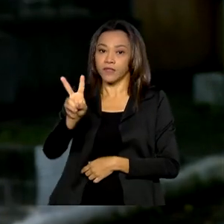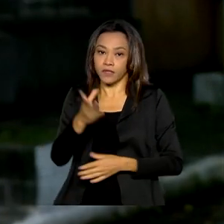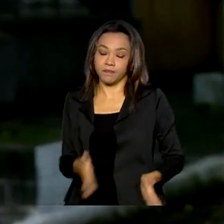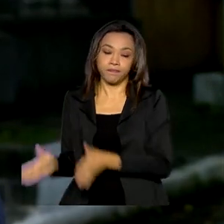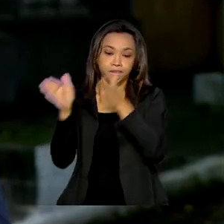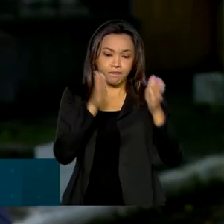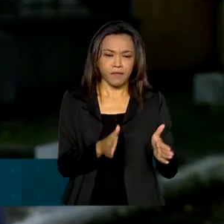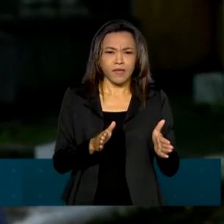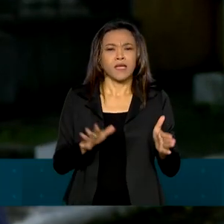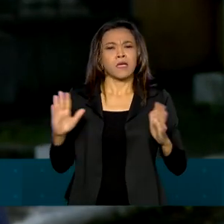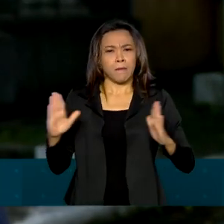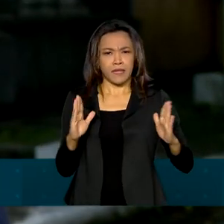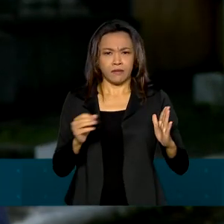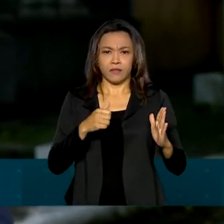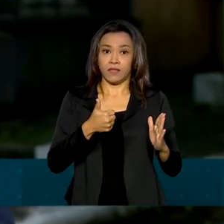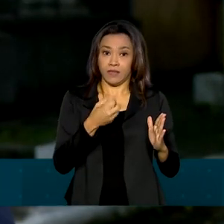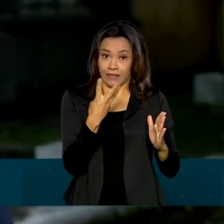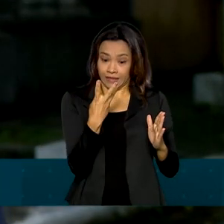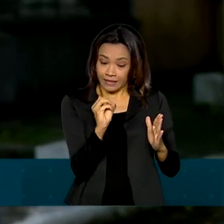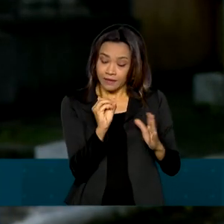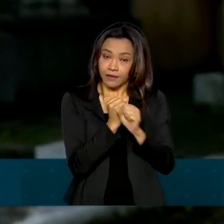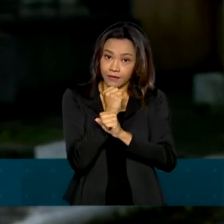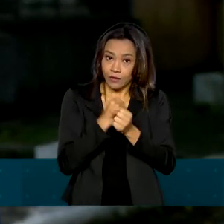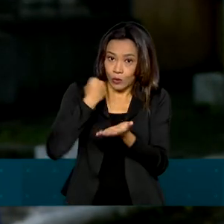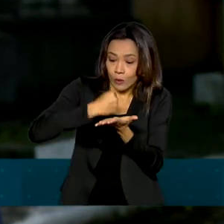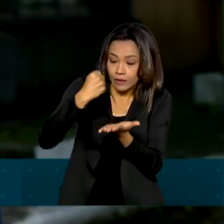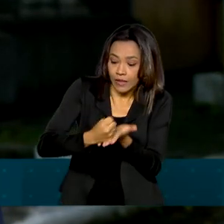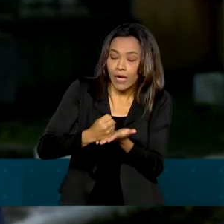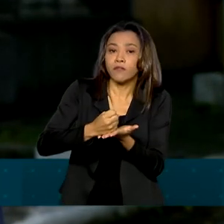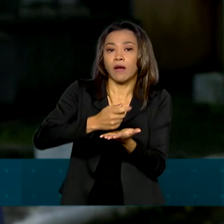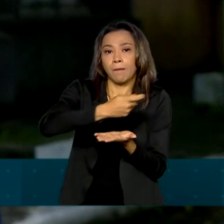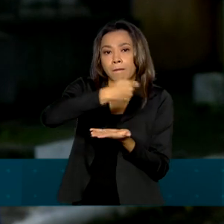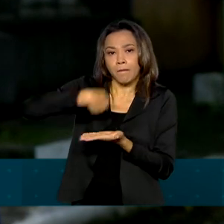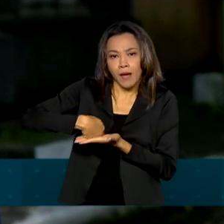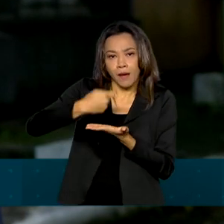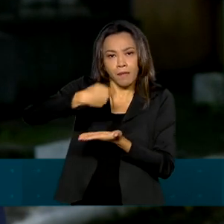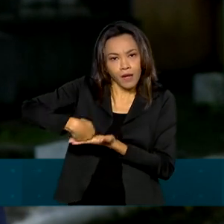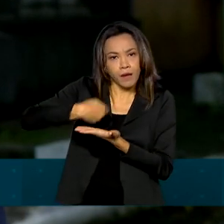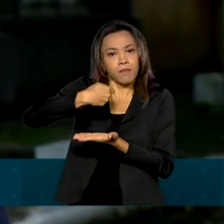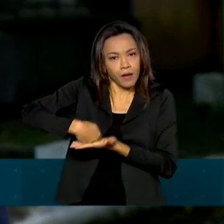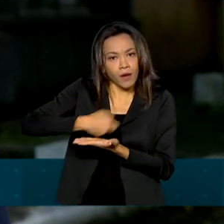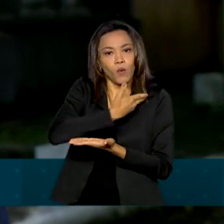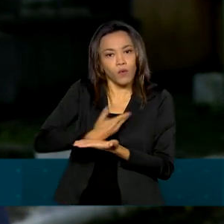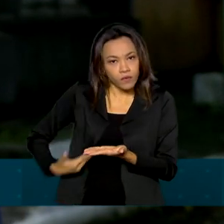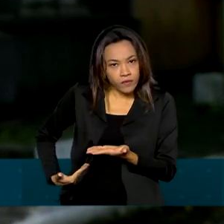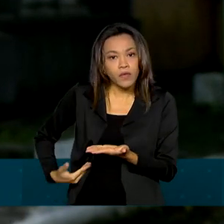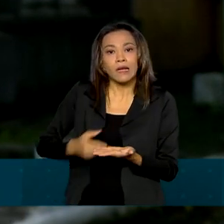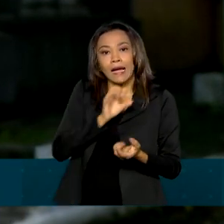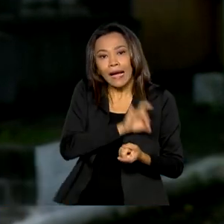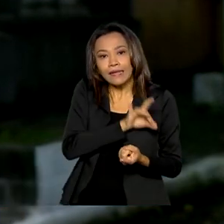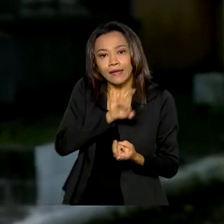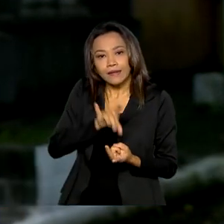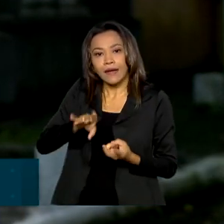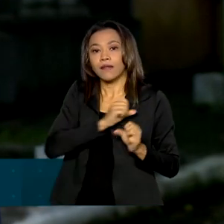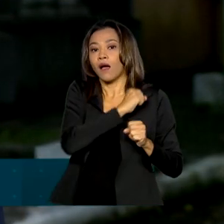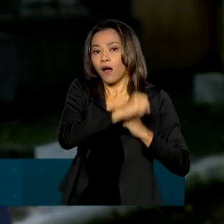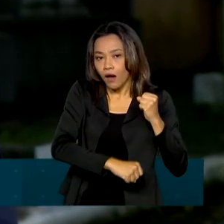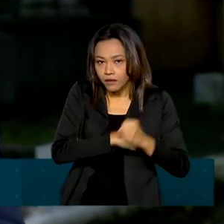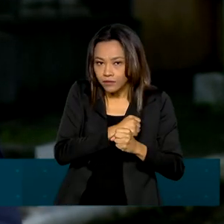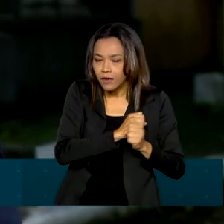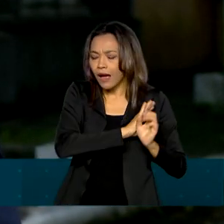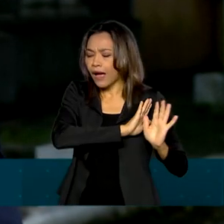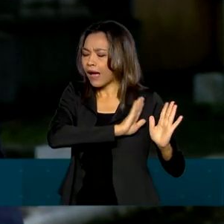ano de contrato, as duas empresas terão de pagar ao governo um percentual da receita obtida a cada ano, até o fim da concessão.